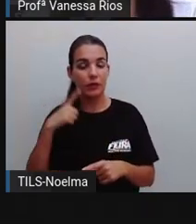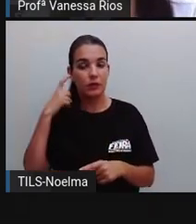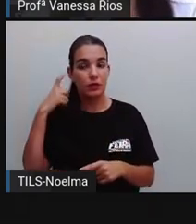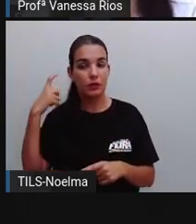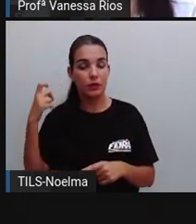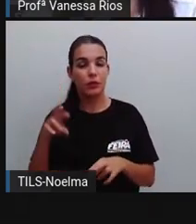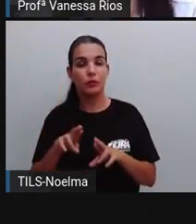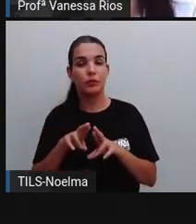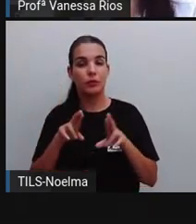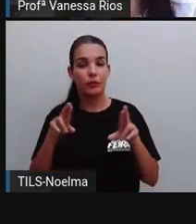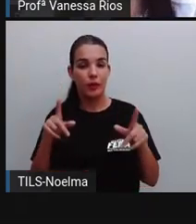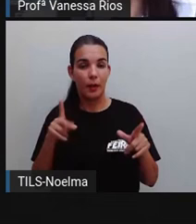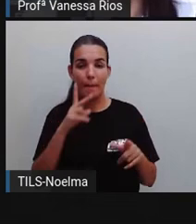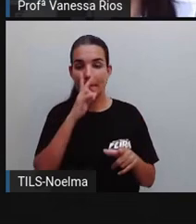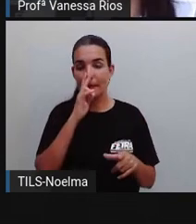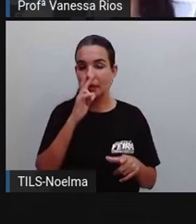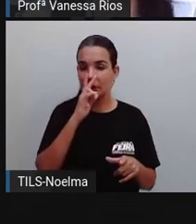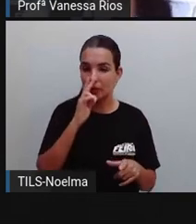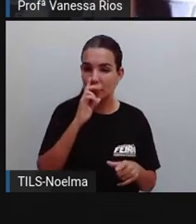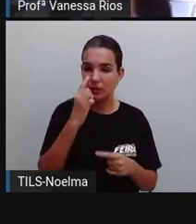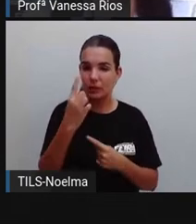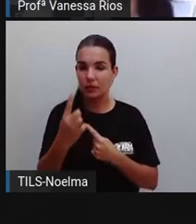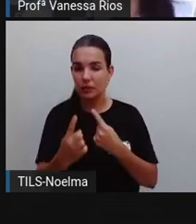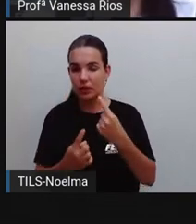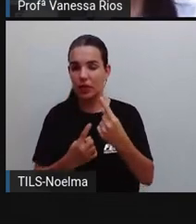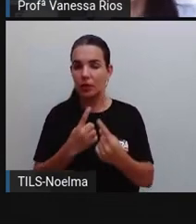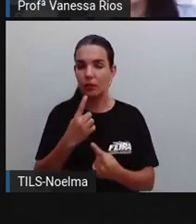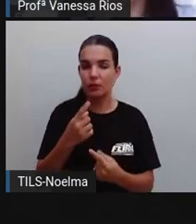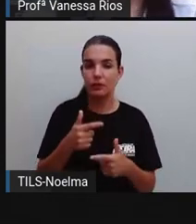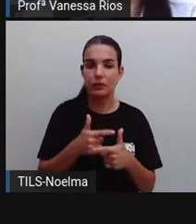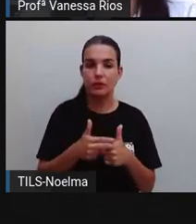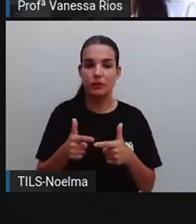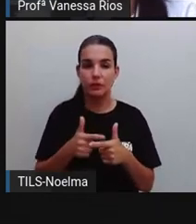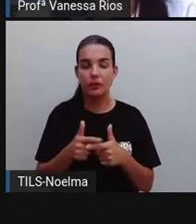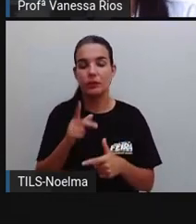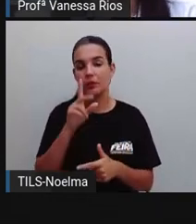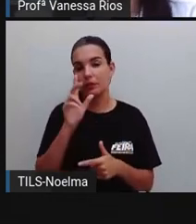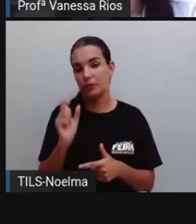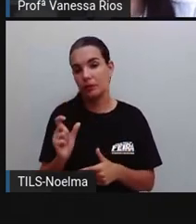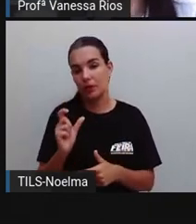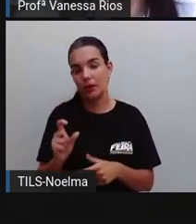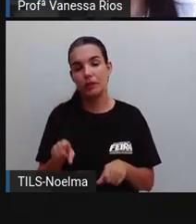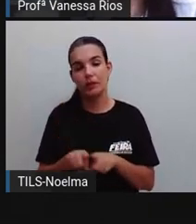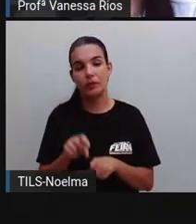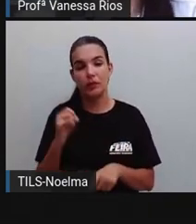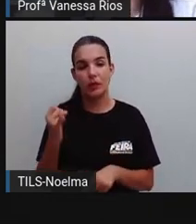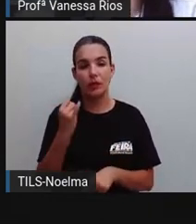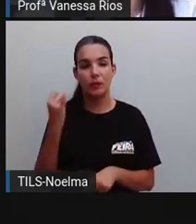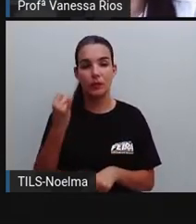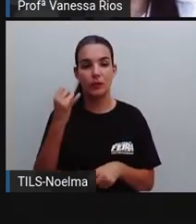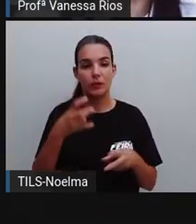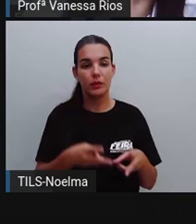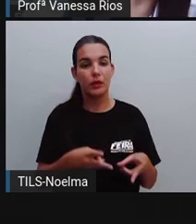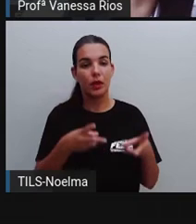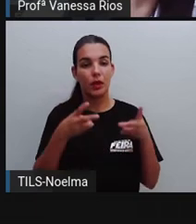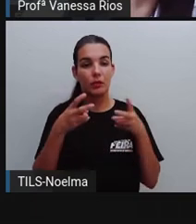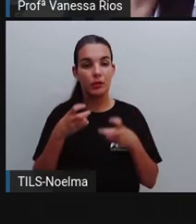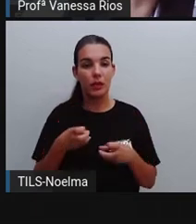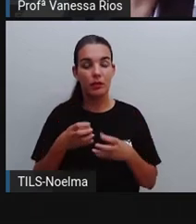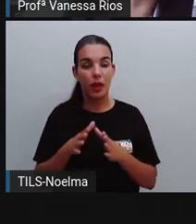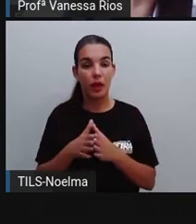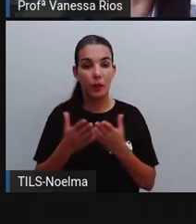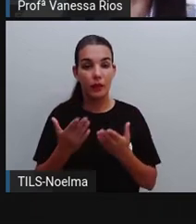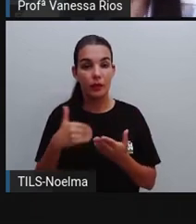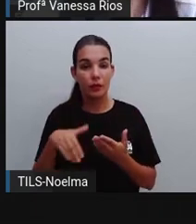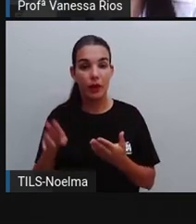som parecidos, né? Em algumas situações. Então é importante a gente observar quando a gente vai utilizar